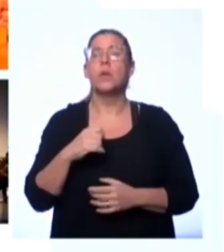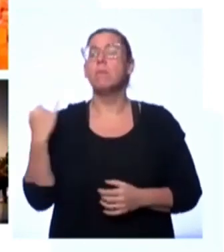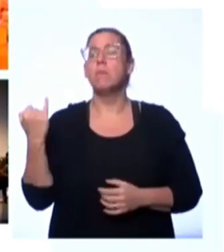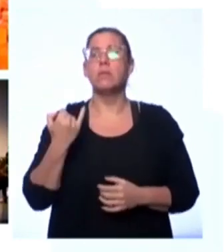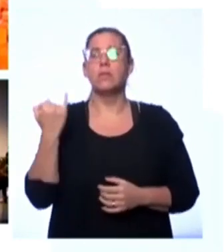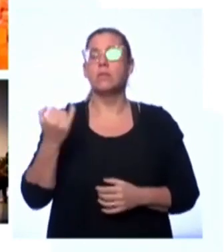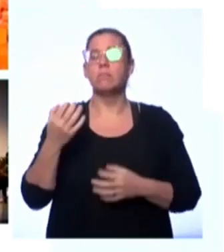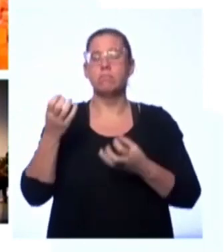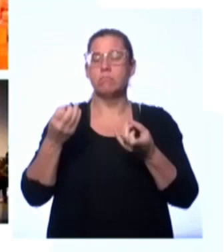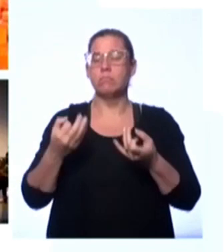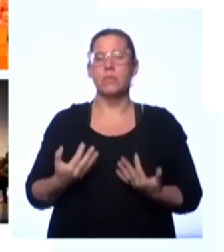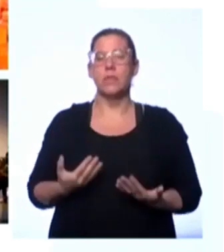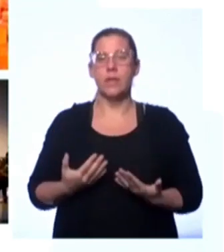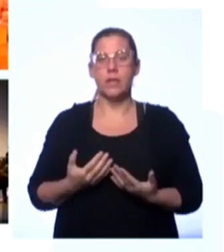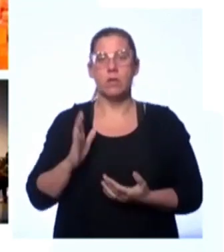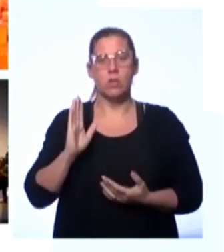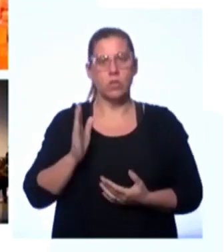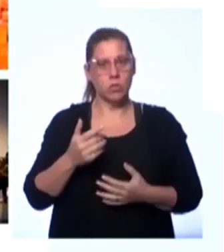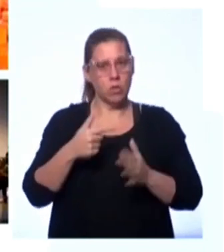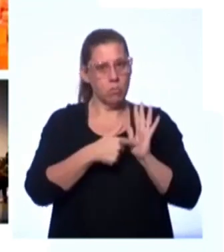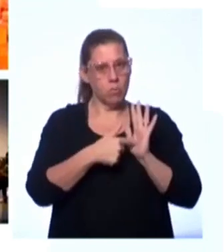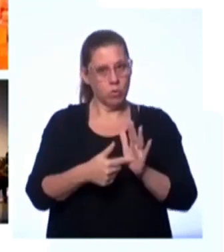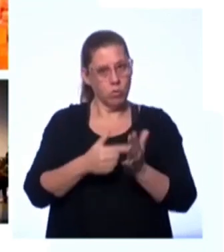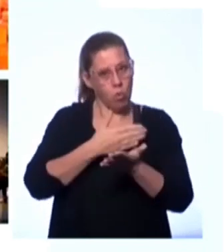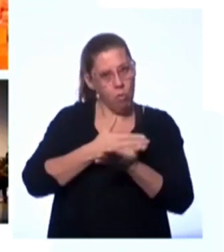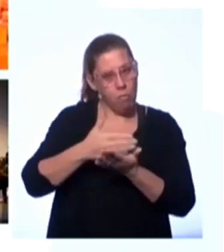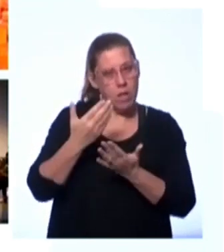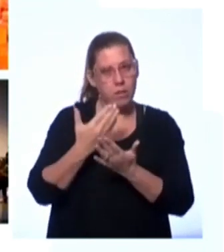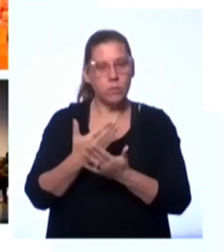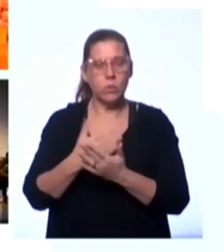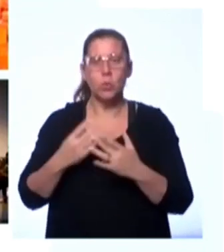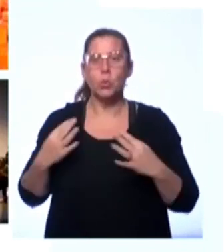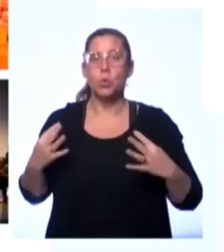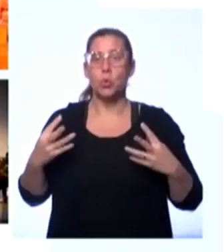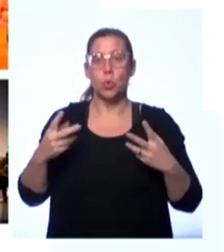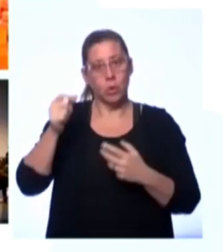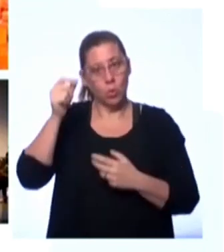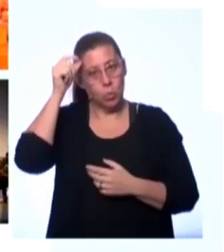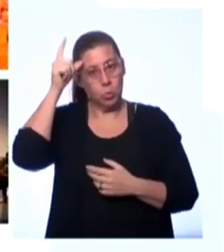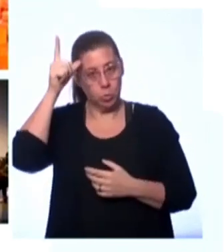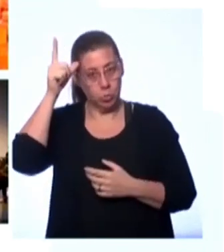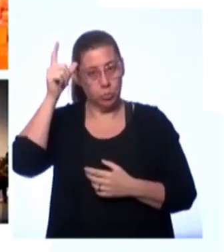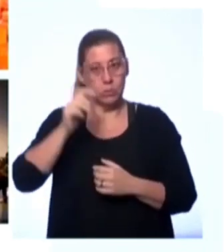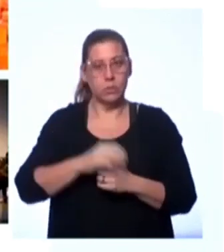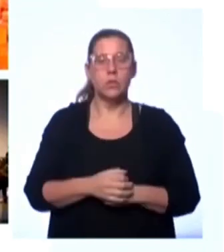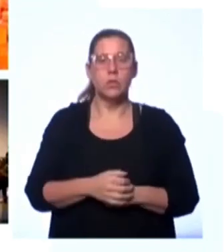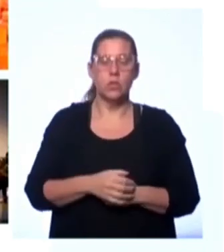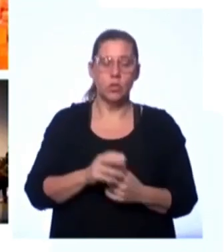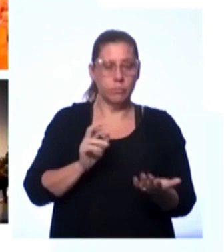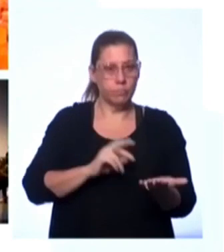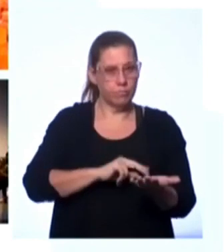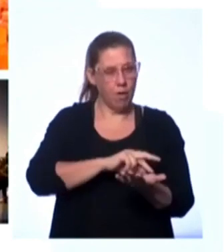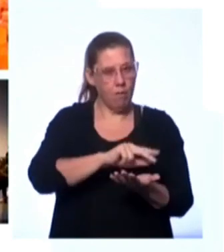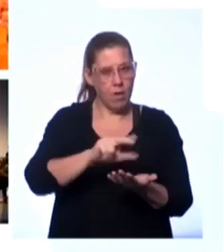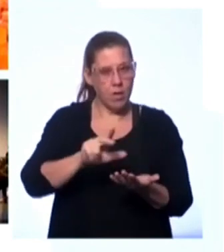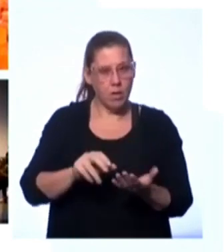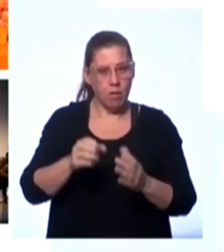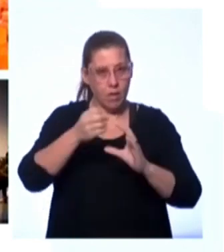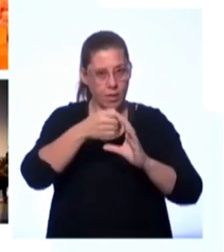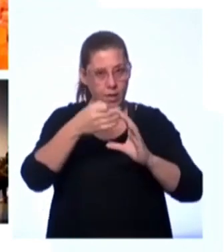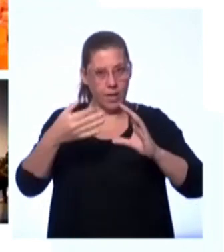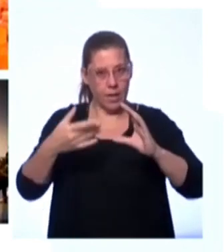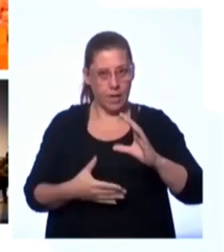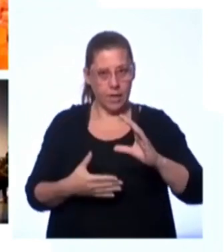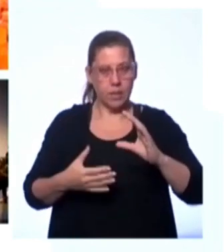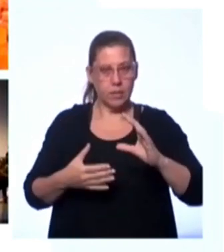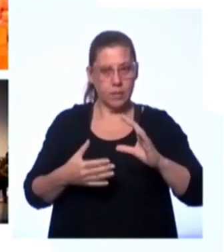dizer, como a professora Fabiana já colocou no início da aula, que toda cultura e sua diversidade, que é característica da